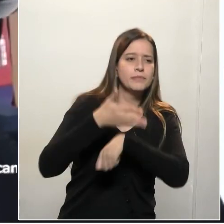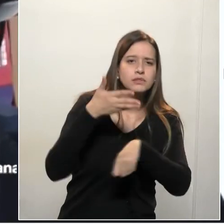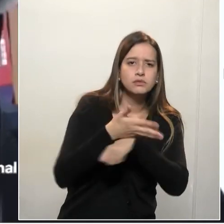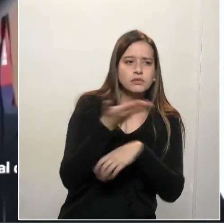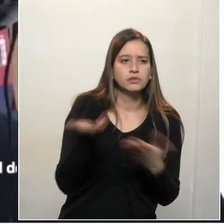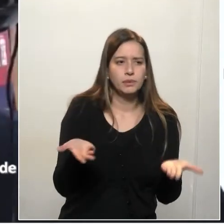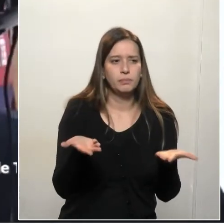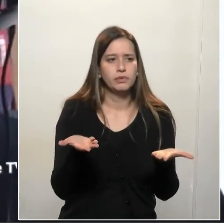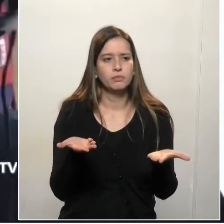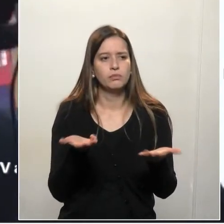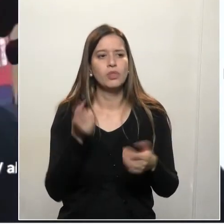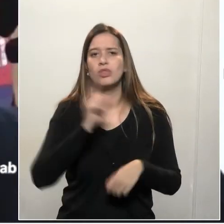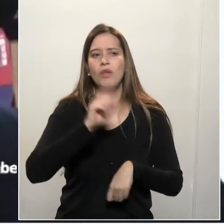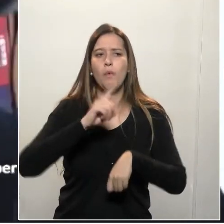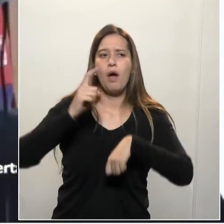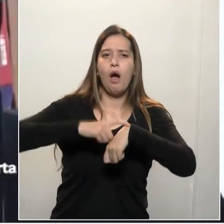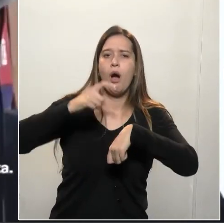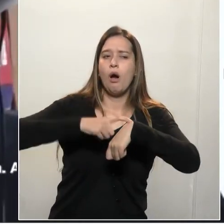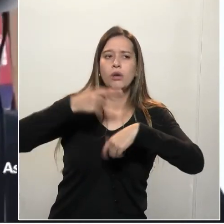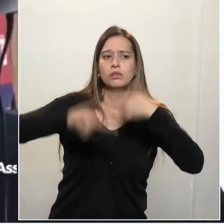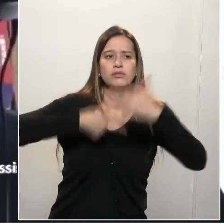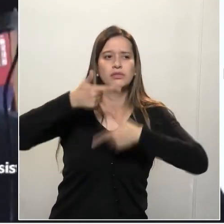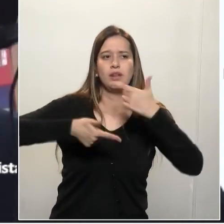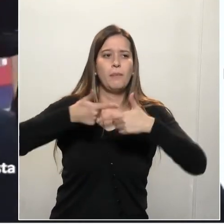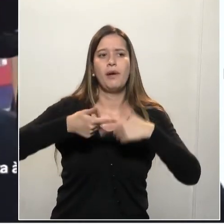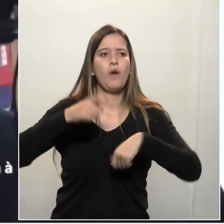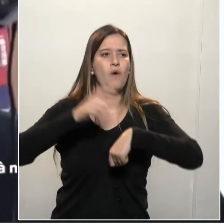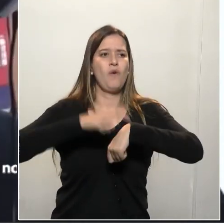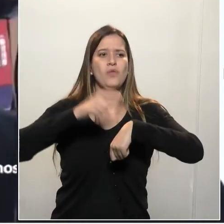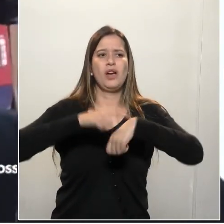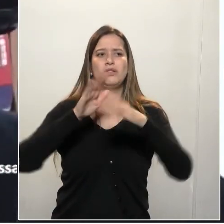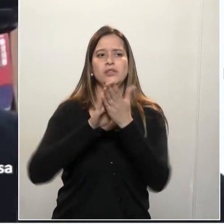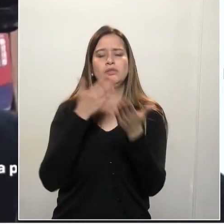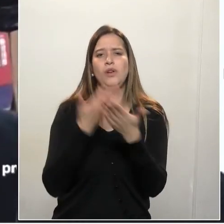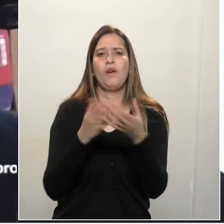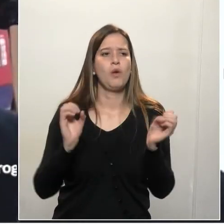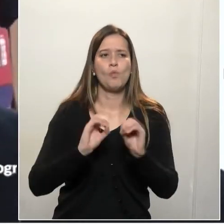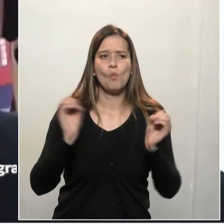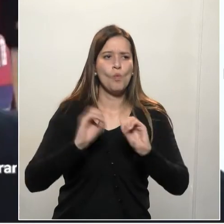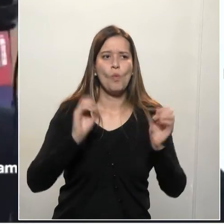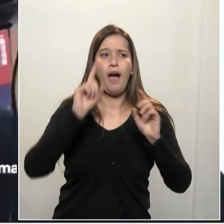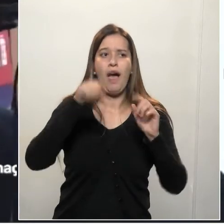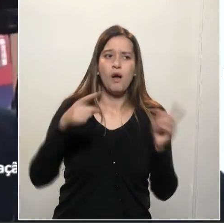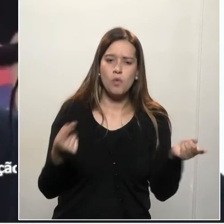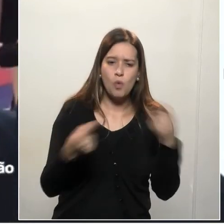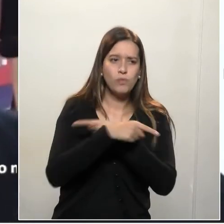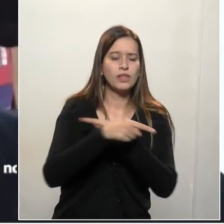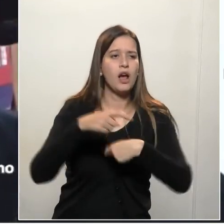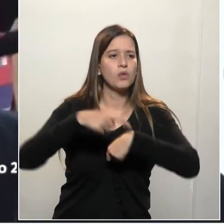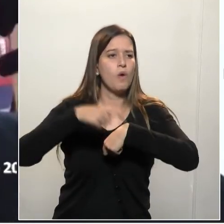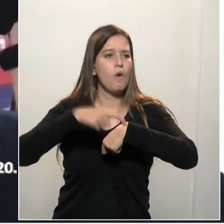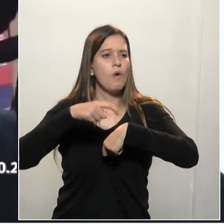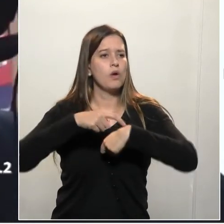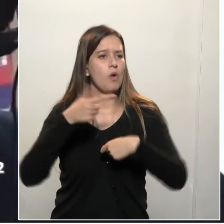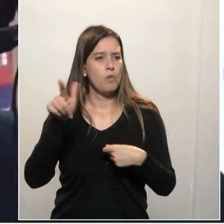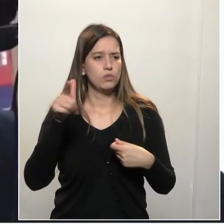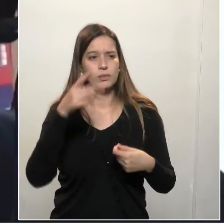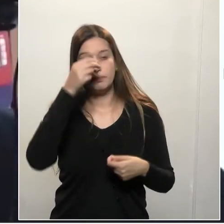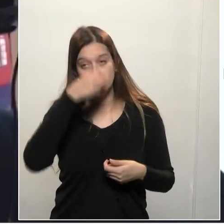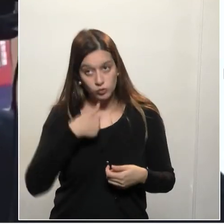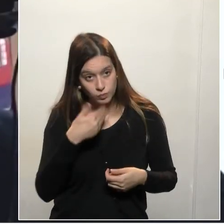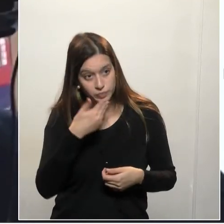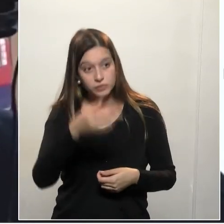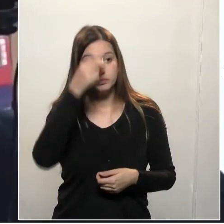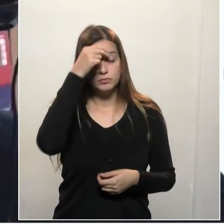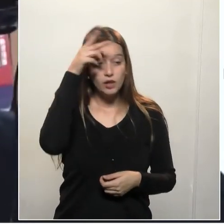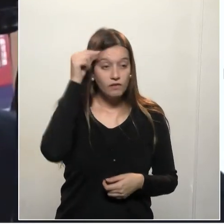trabalho ou horário escolar. Então, nós pedimos, senhor prefeito, reveja esse seu decreto, tá?